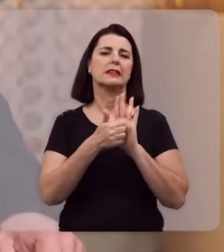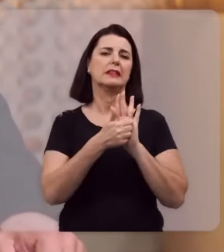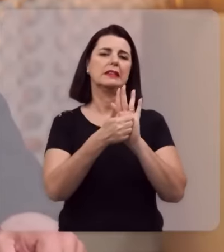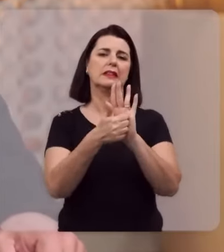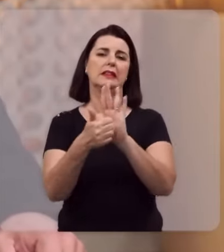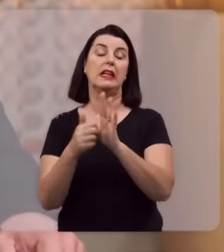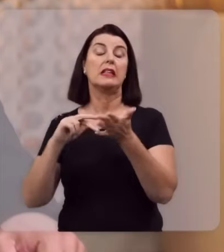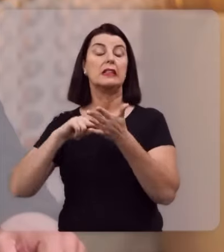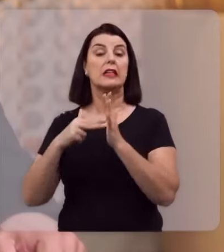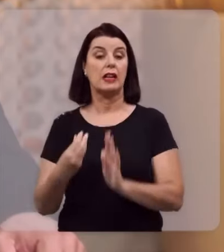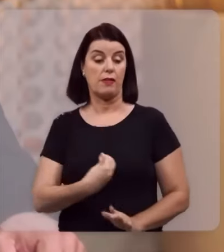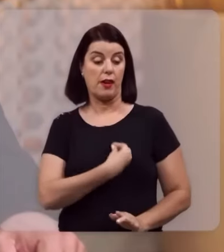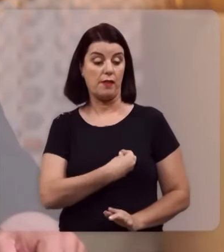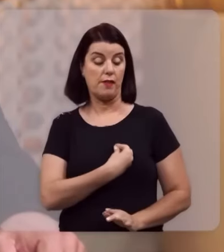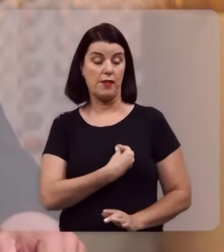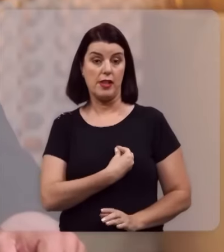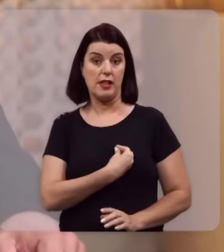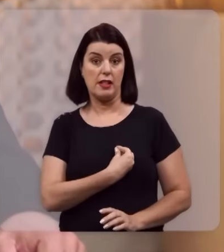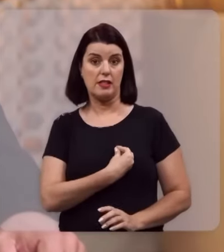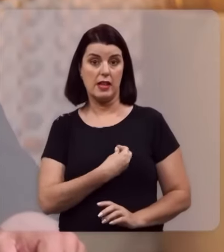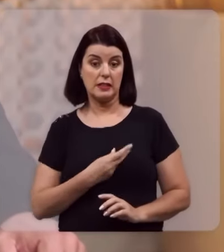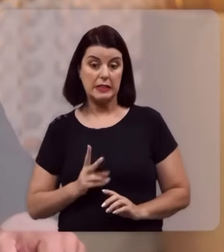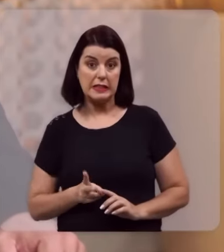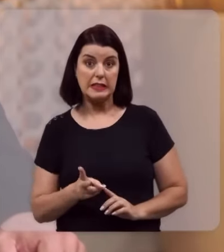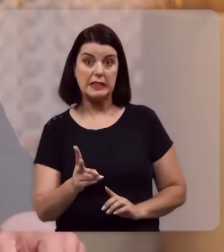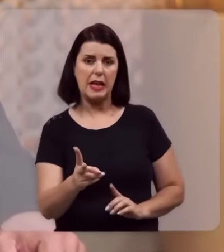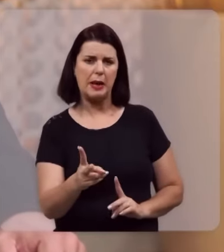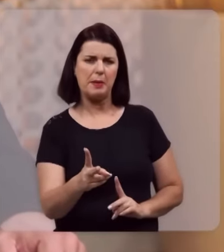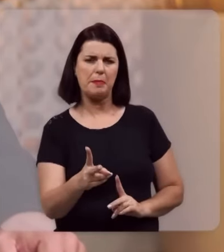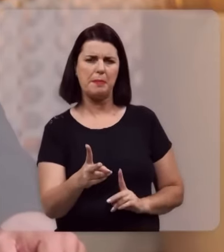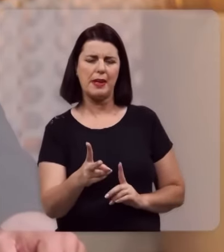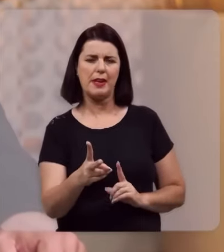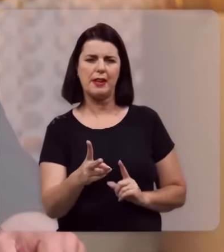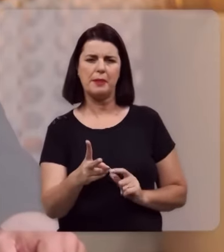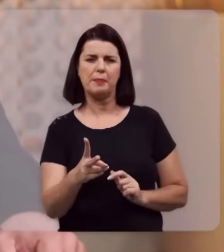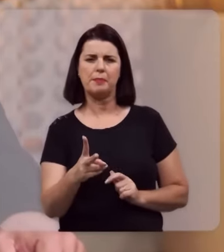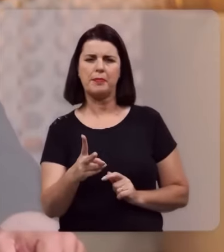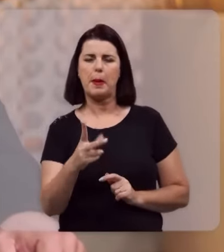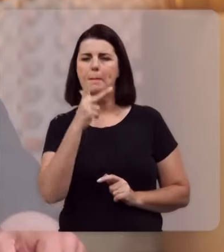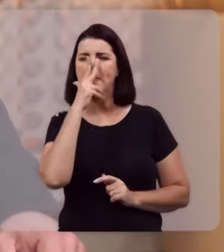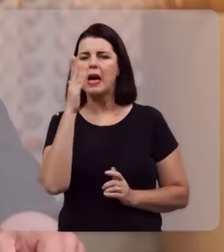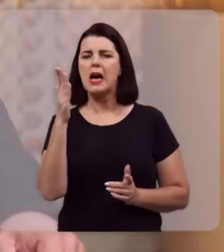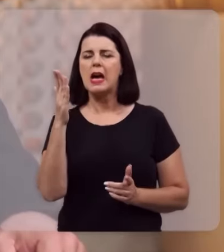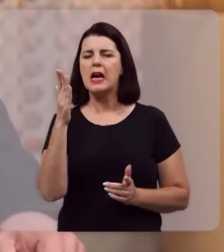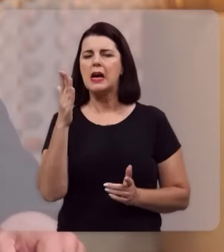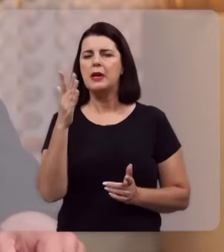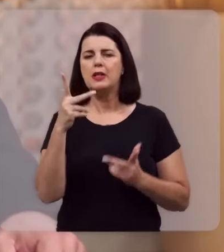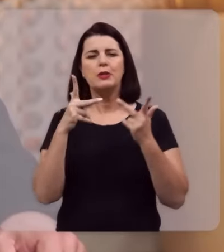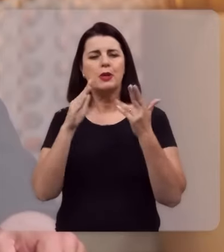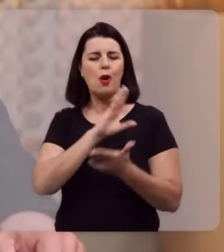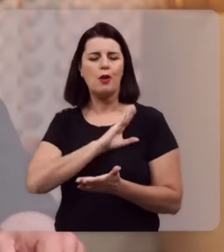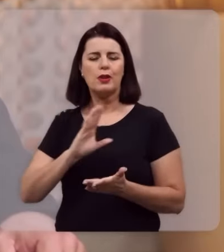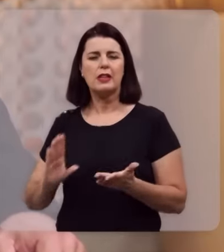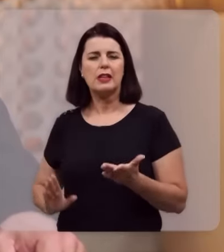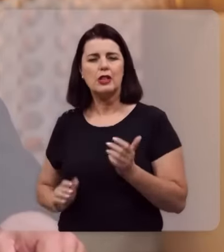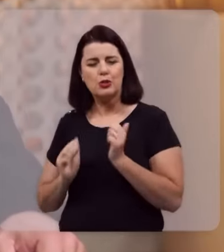seguidores. Significa viver a nossa vida como se fôssemos exatamente como